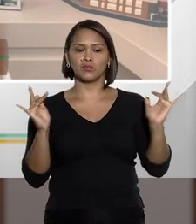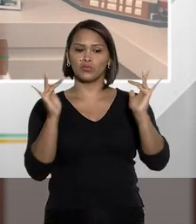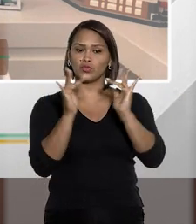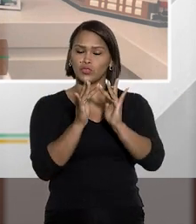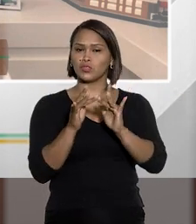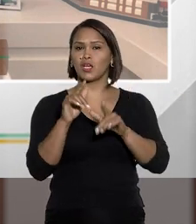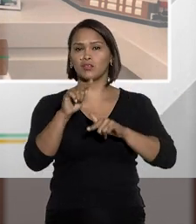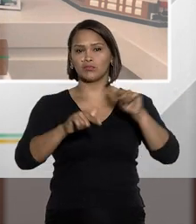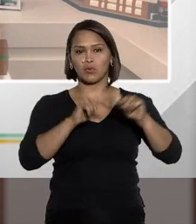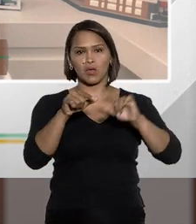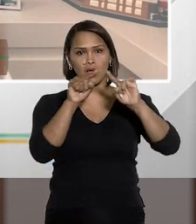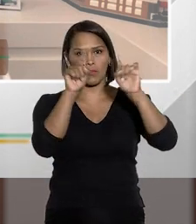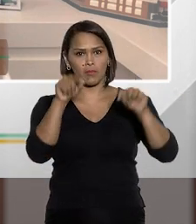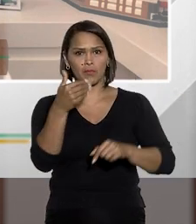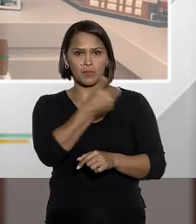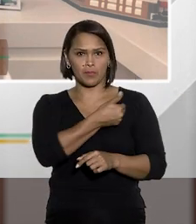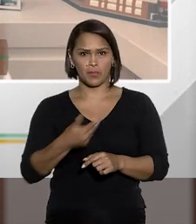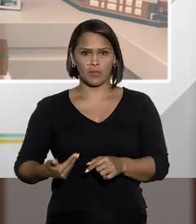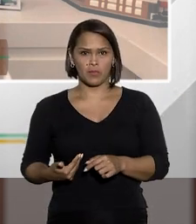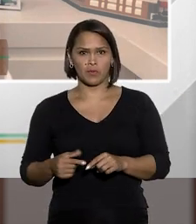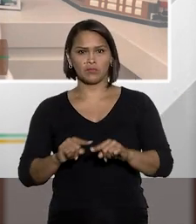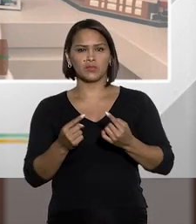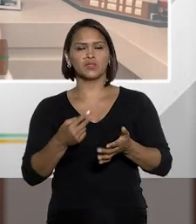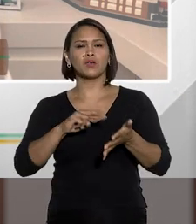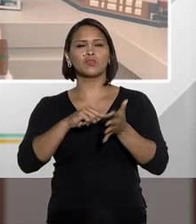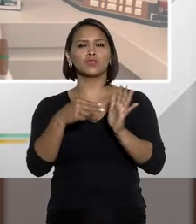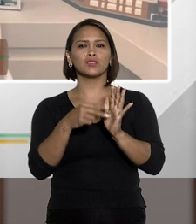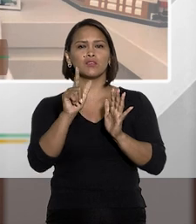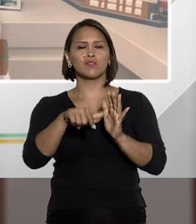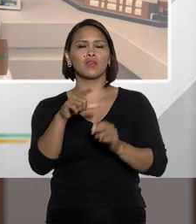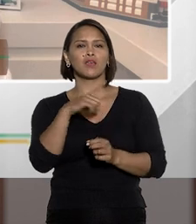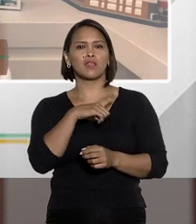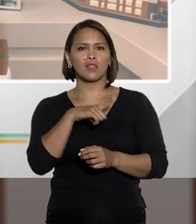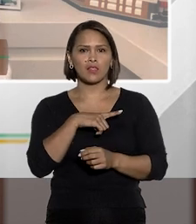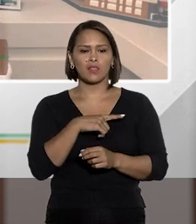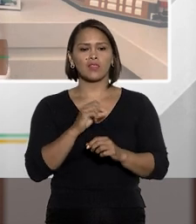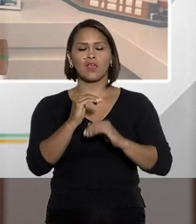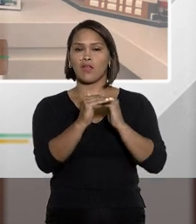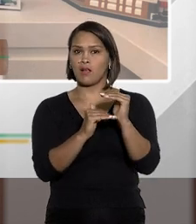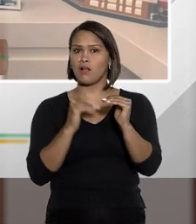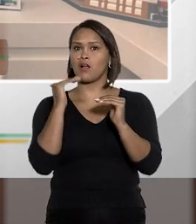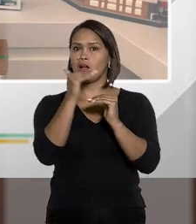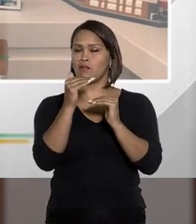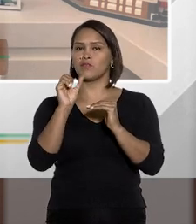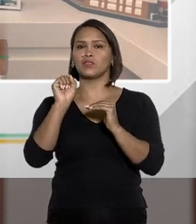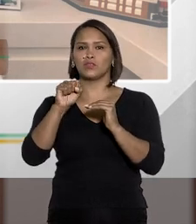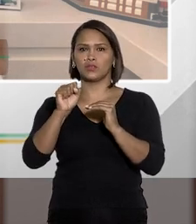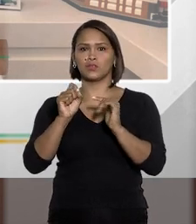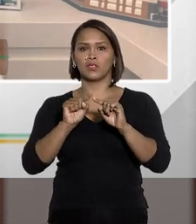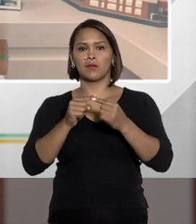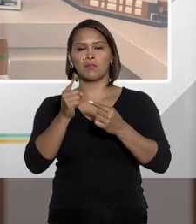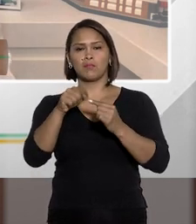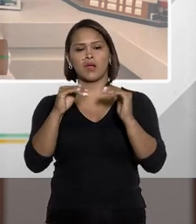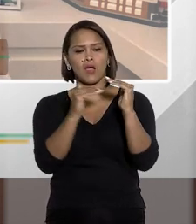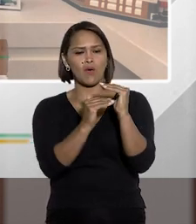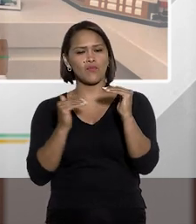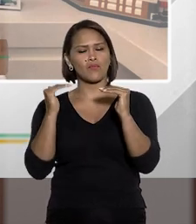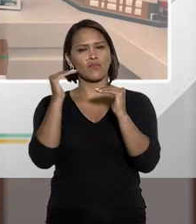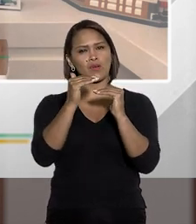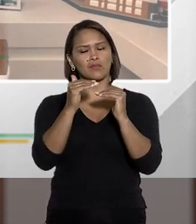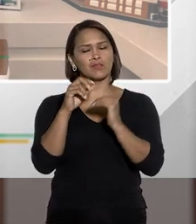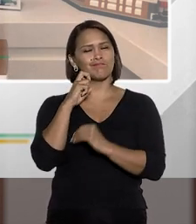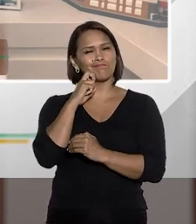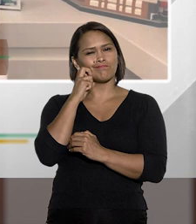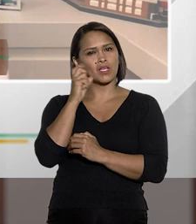tocam diretamente com a atuação do servidor público. Então, quer dizer, houve um certo avanço, mas um